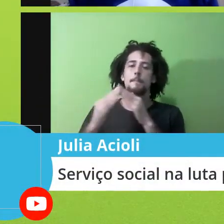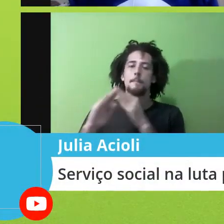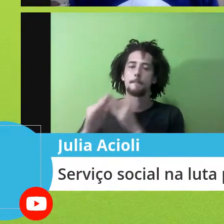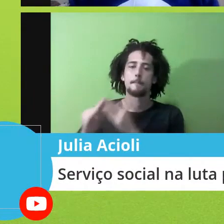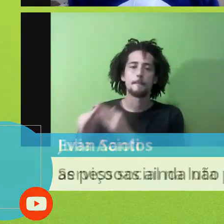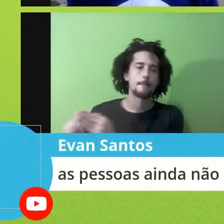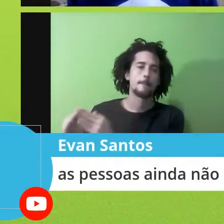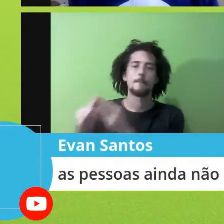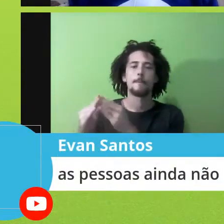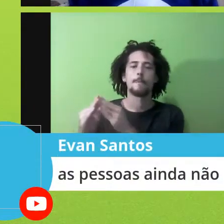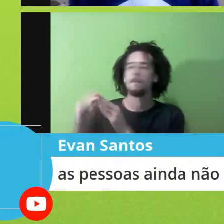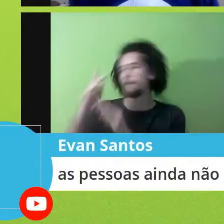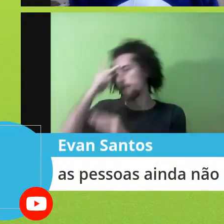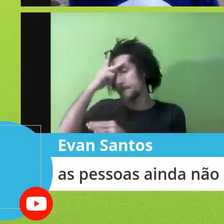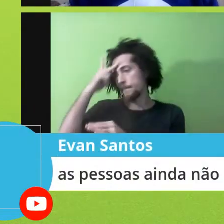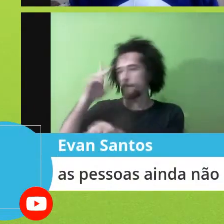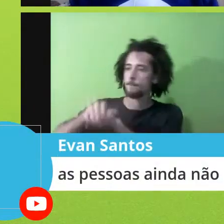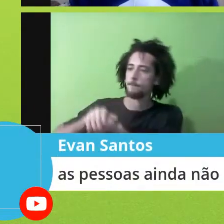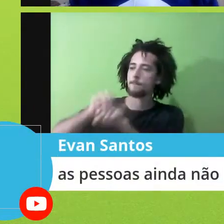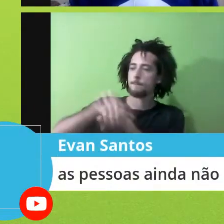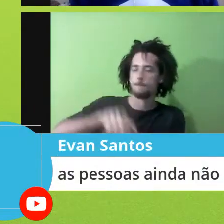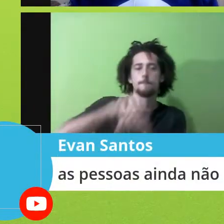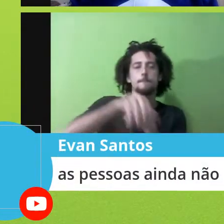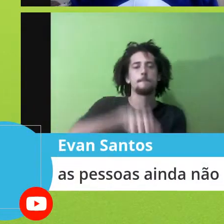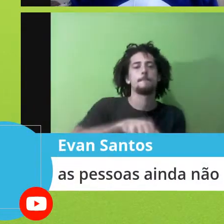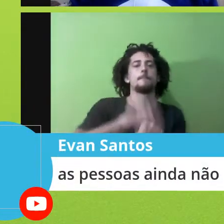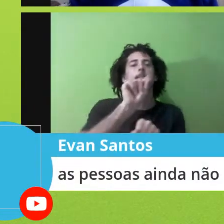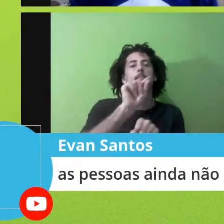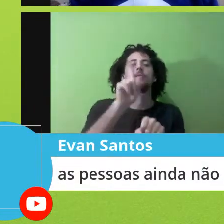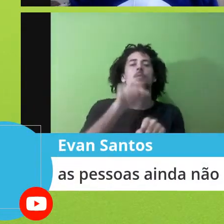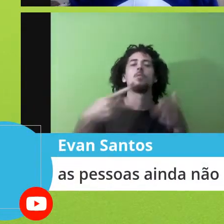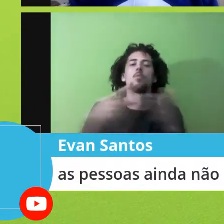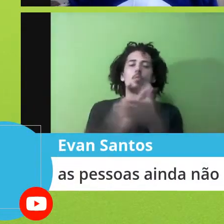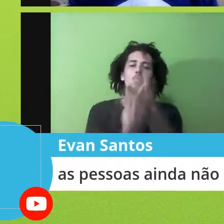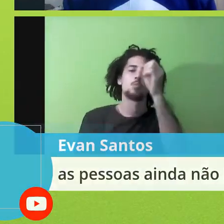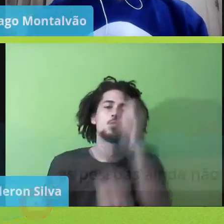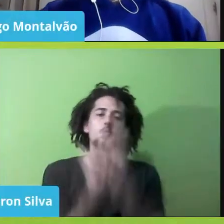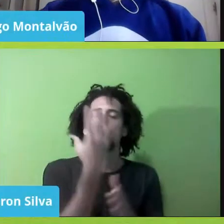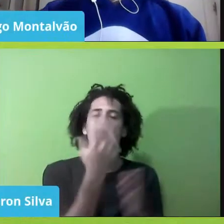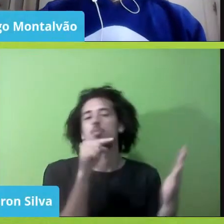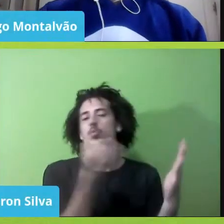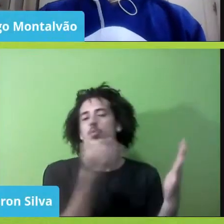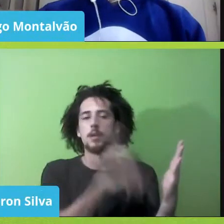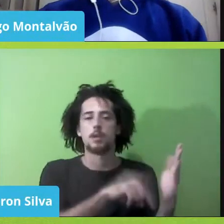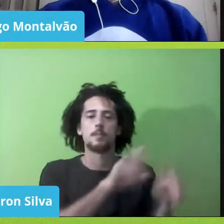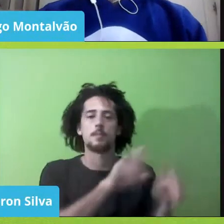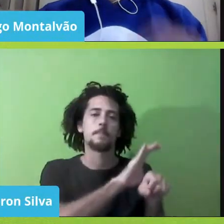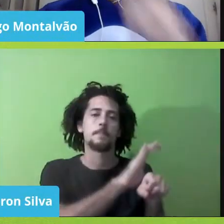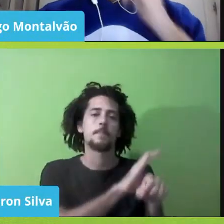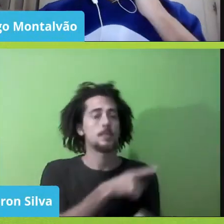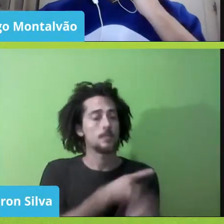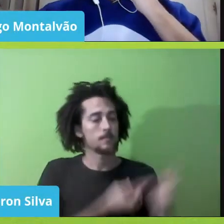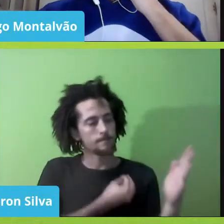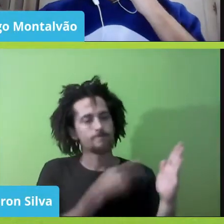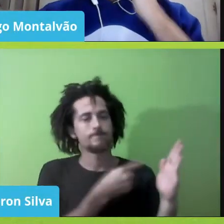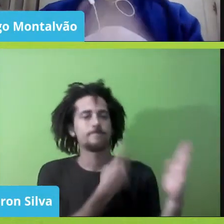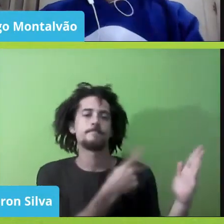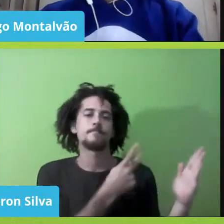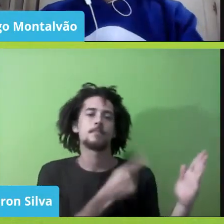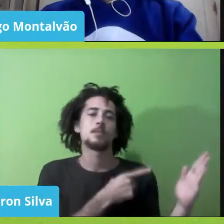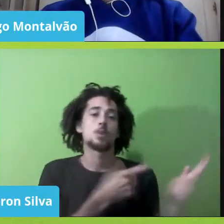e eles, assim, surgem e fazem uma constituição, é, isso a gente precisa ter muito presente, a constituição que nós temos, a constituição